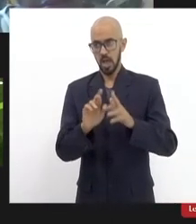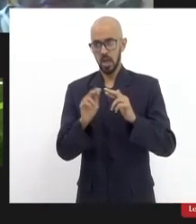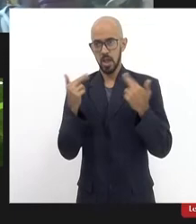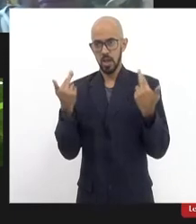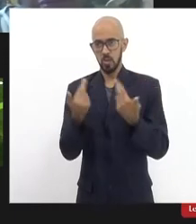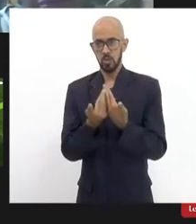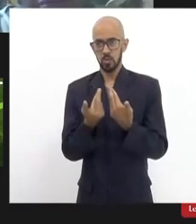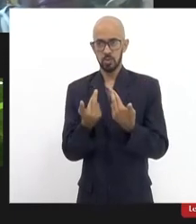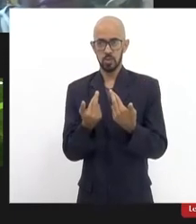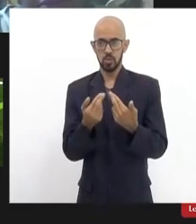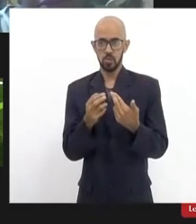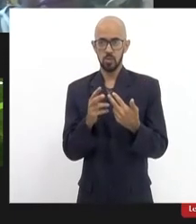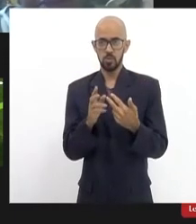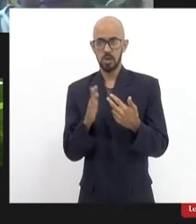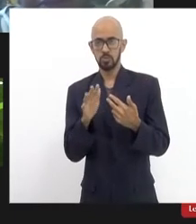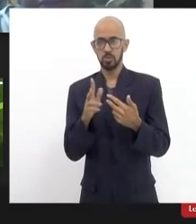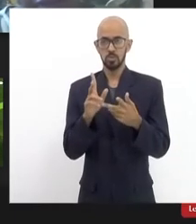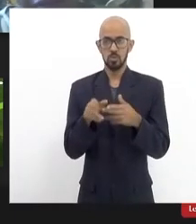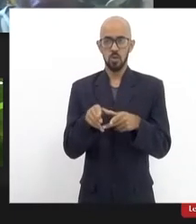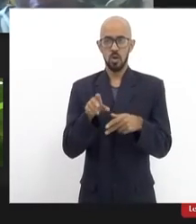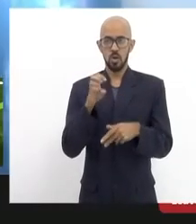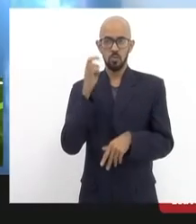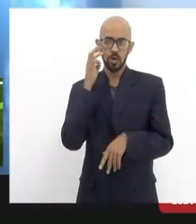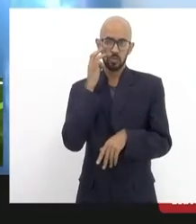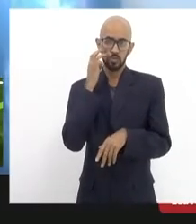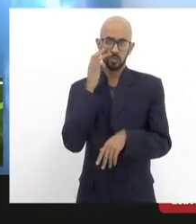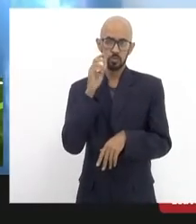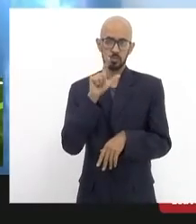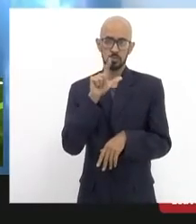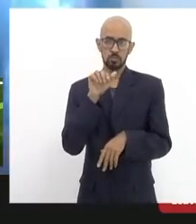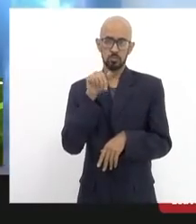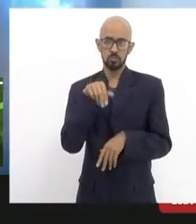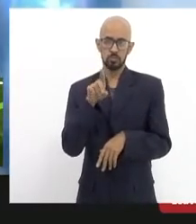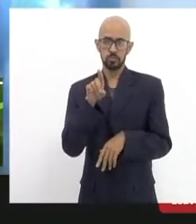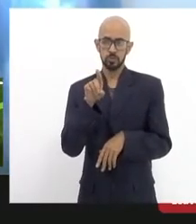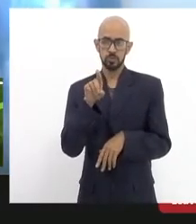Valdeck e de Lindbergh de